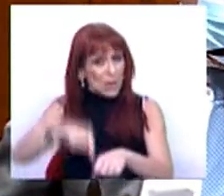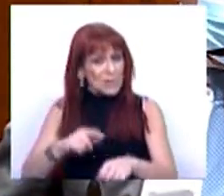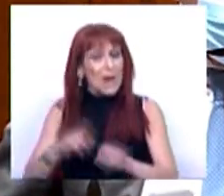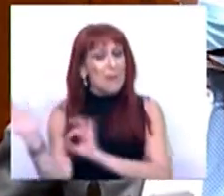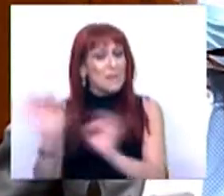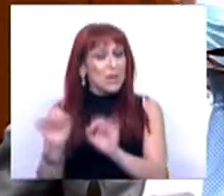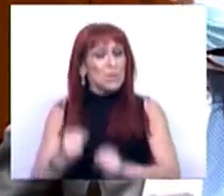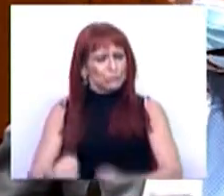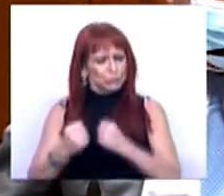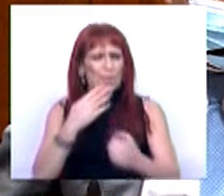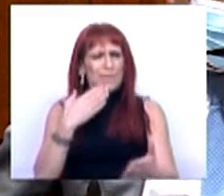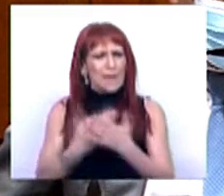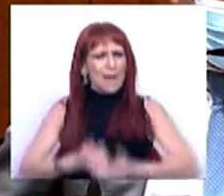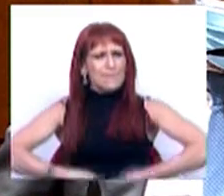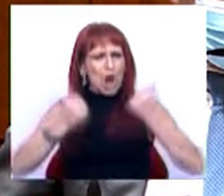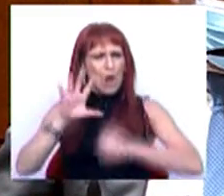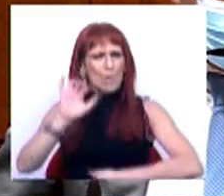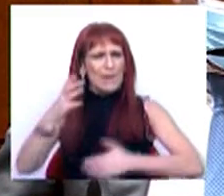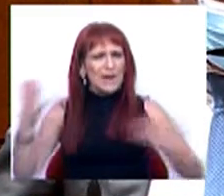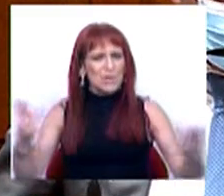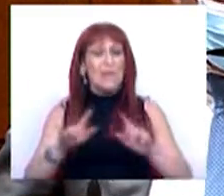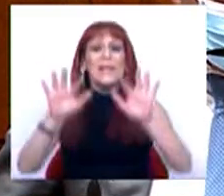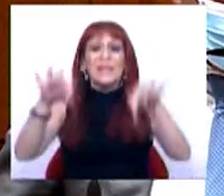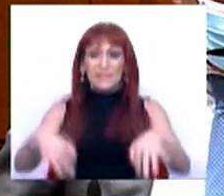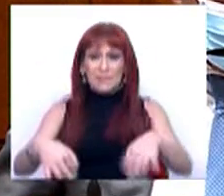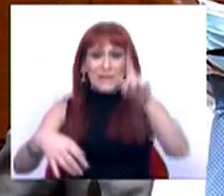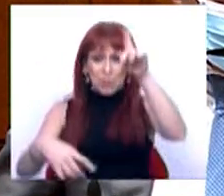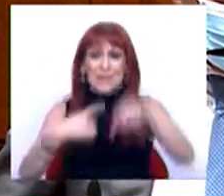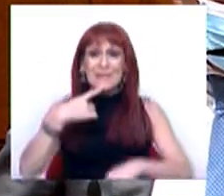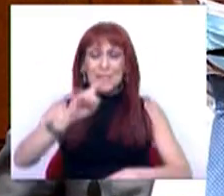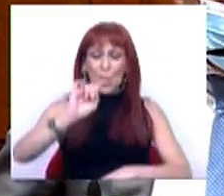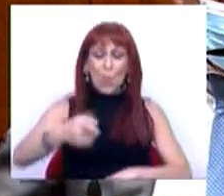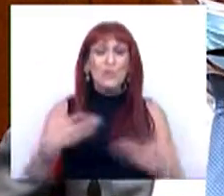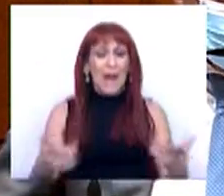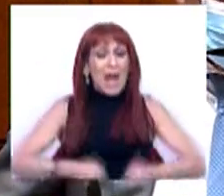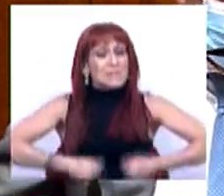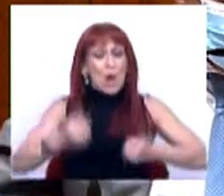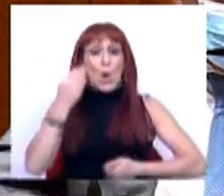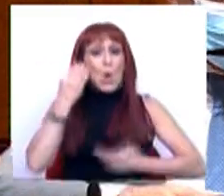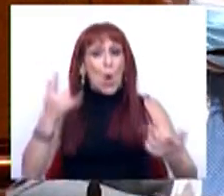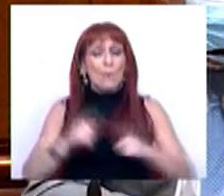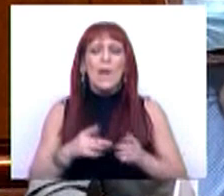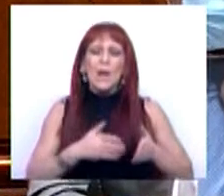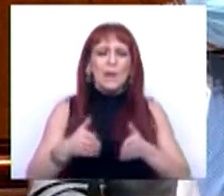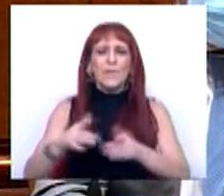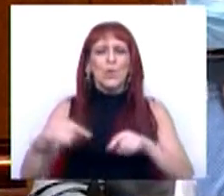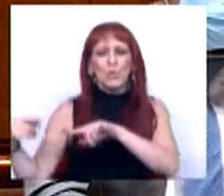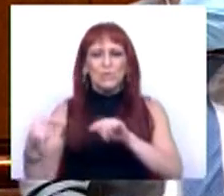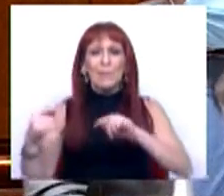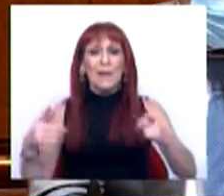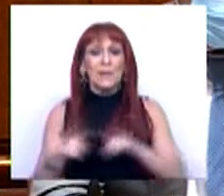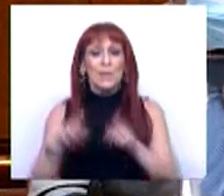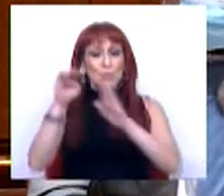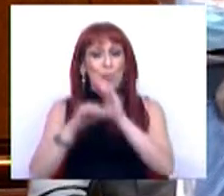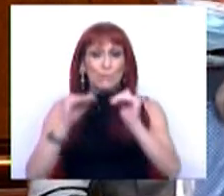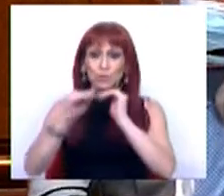preparar e a robustecer melhor o país. Termino dizendo que esta é a melhor forma de conduzir um debate sobre o